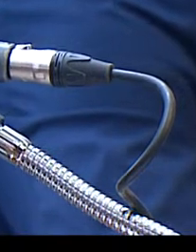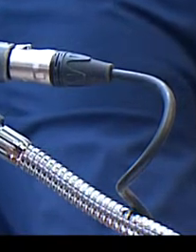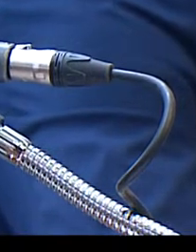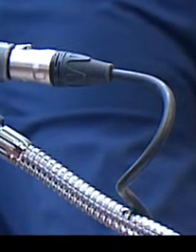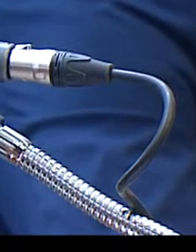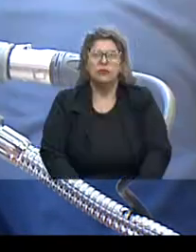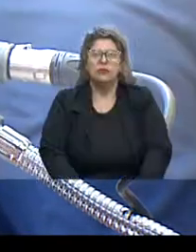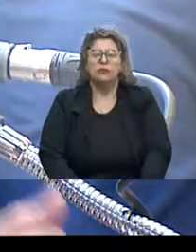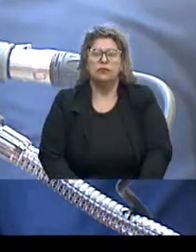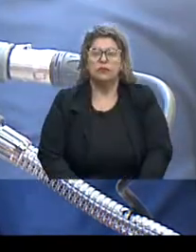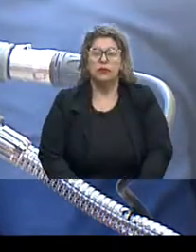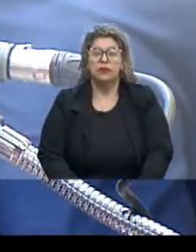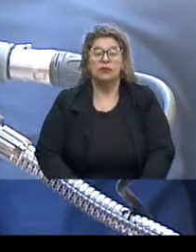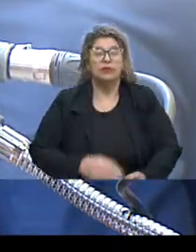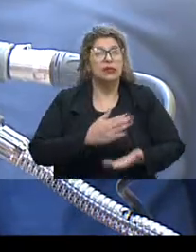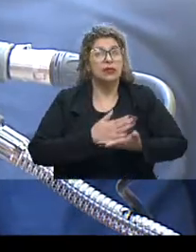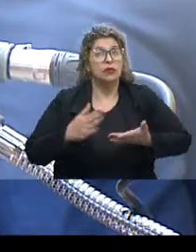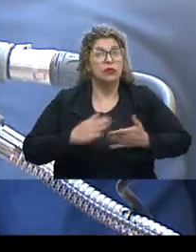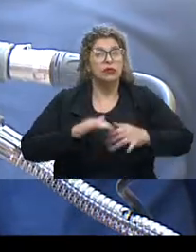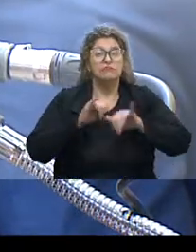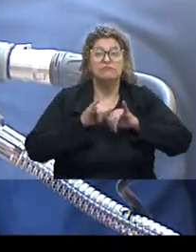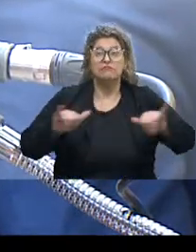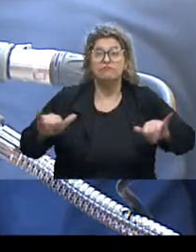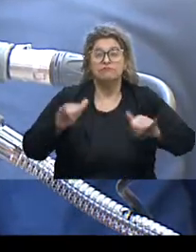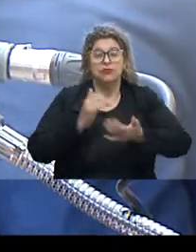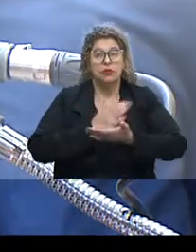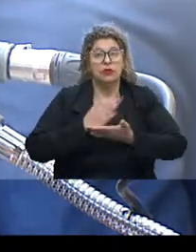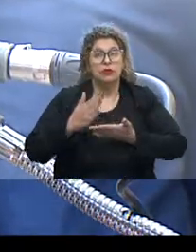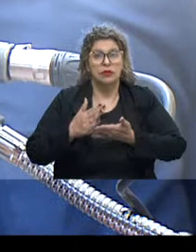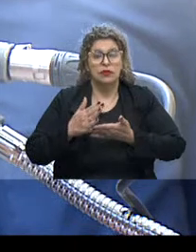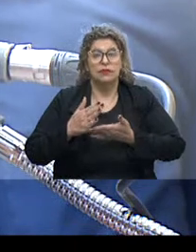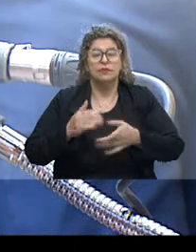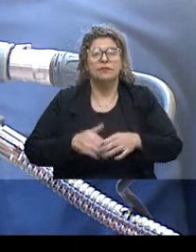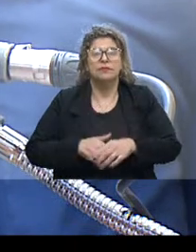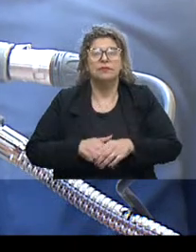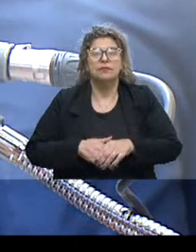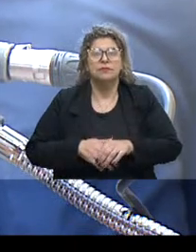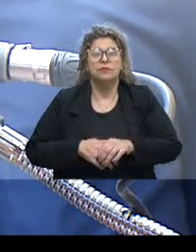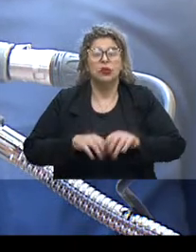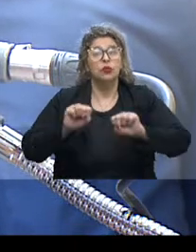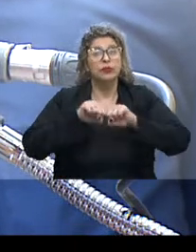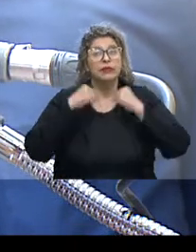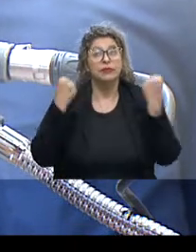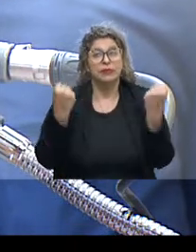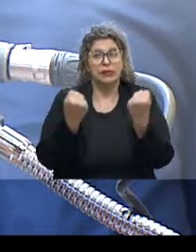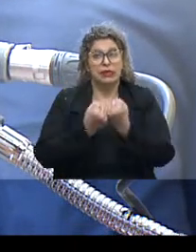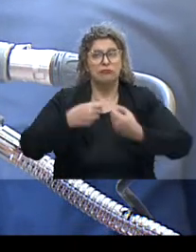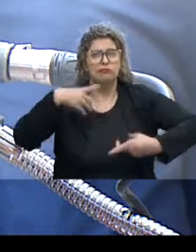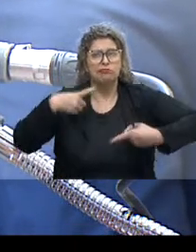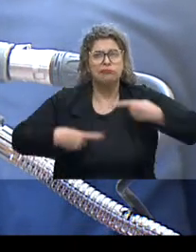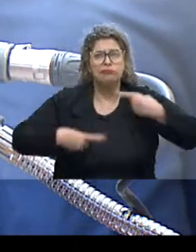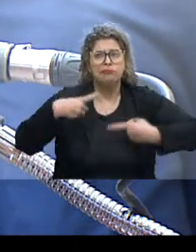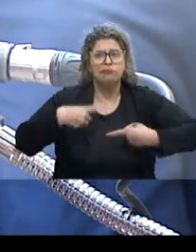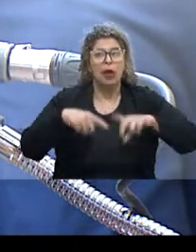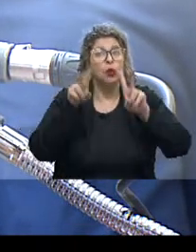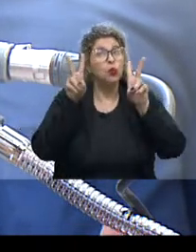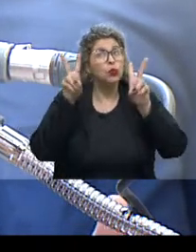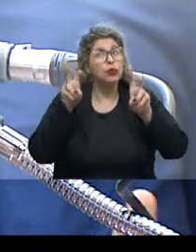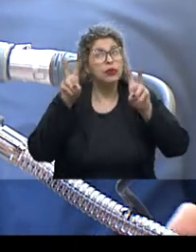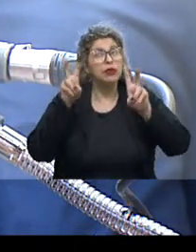Legislativa este ano está fazendo, iniciando sempre por um seminário que debate um assunto